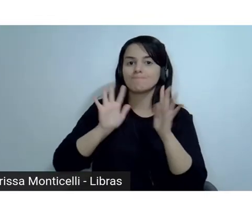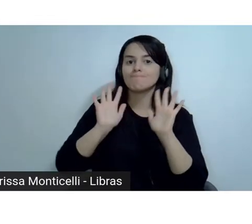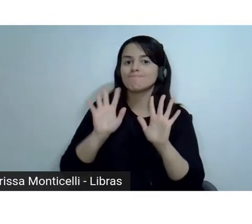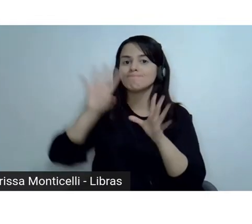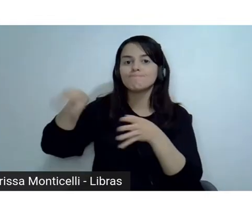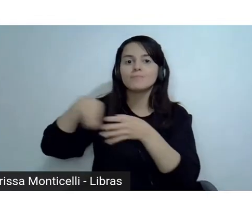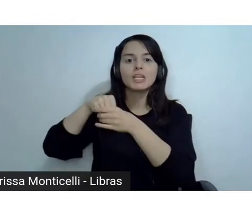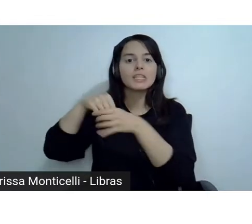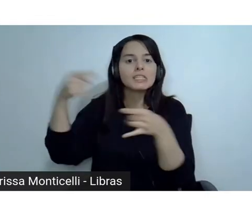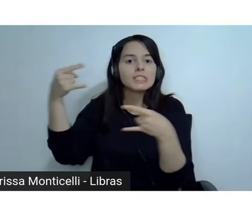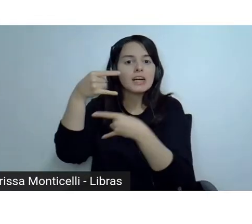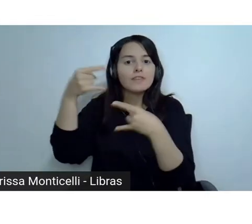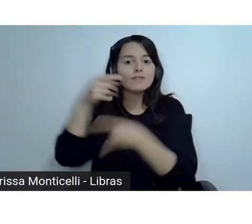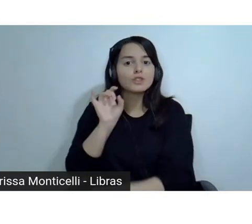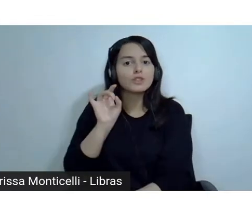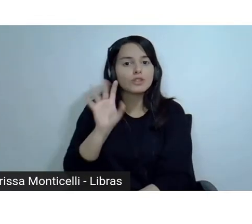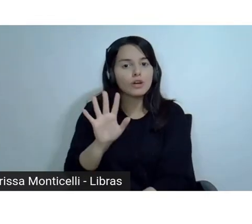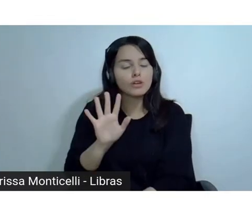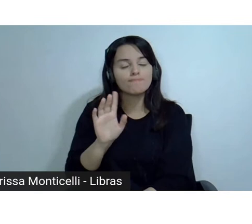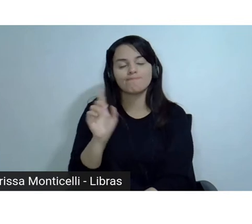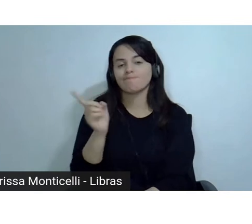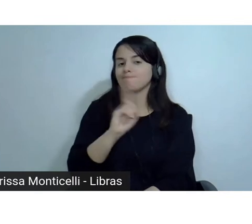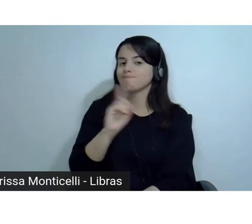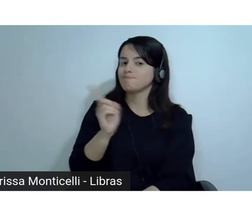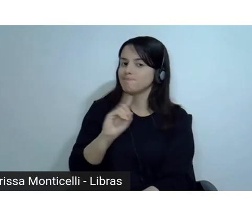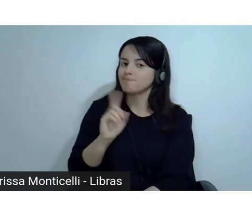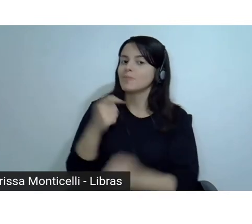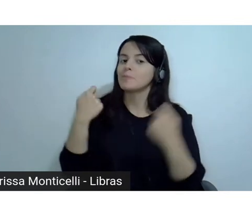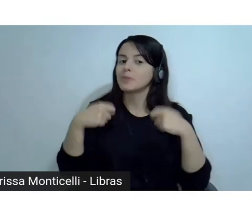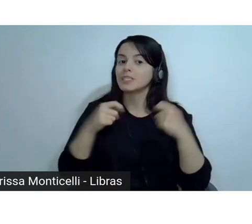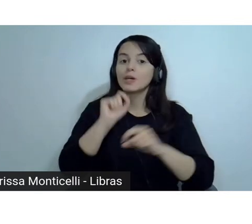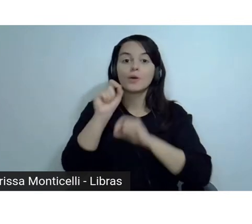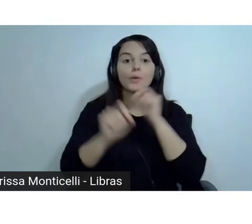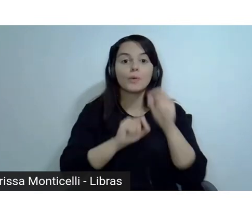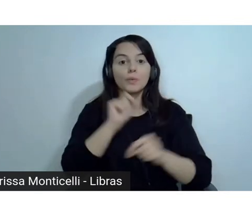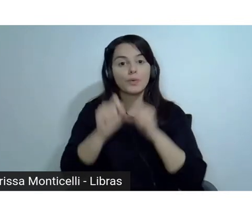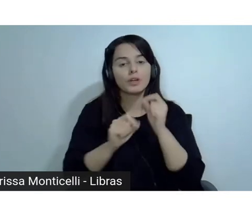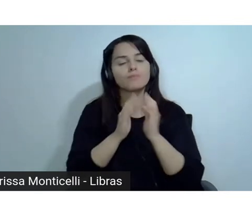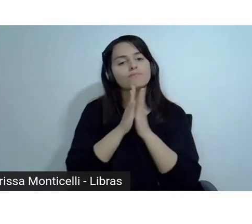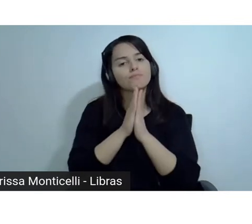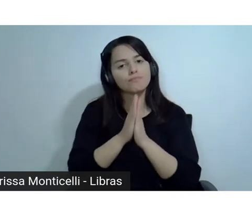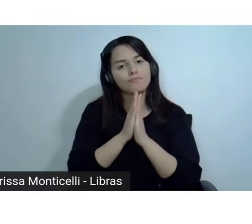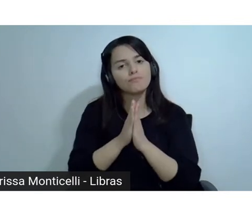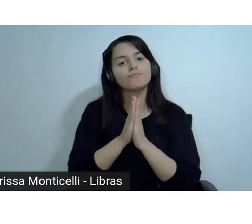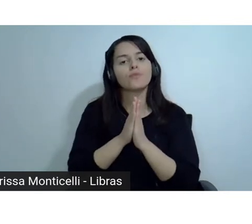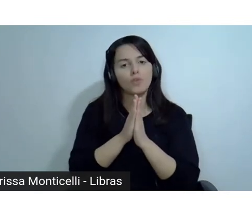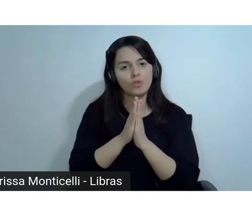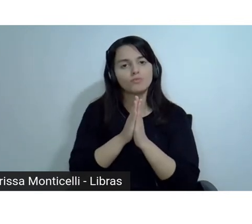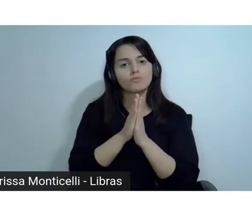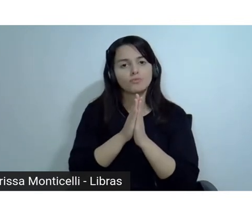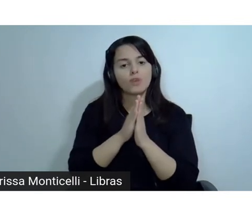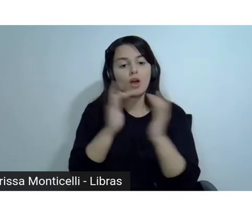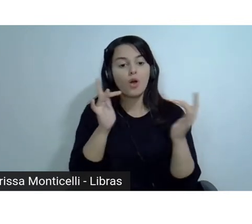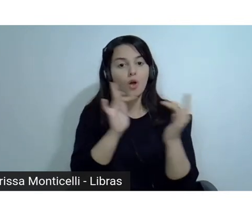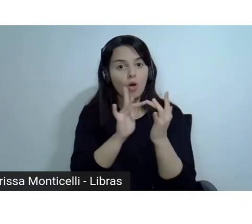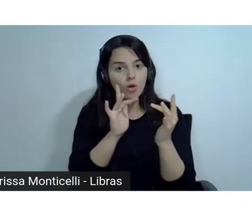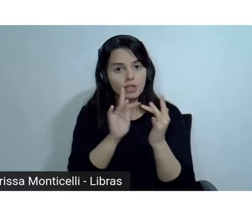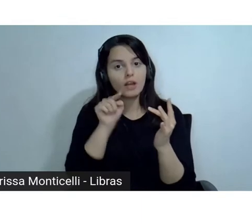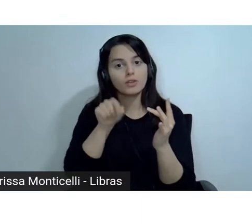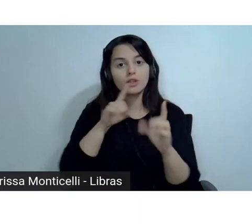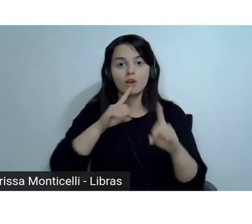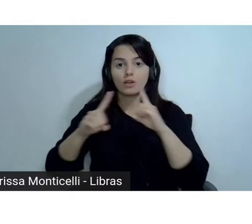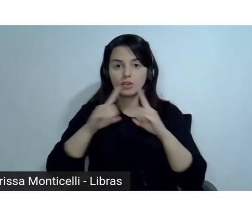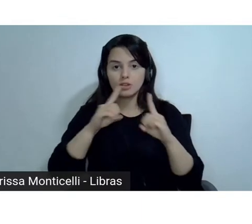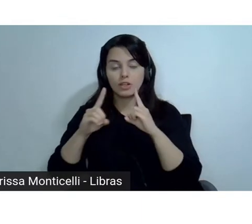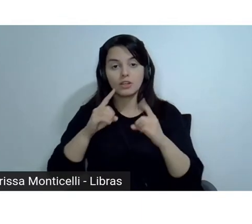Então, eu peço a vocês que entrem em contato com os assessores do programa, deste programa, na Coordenadoria Regional de Educação de